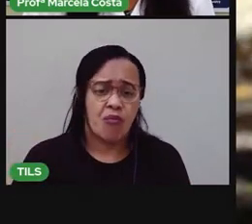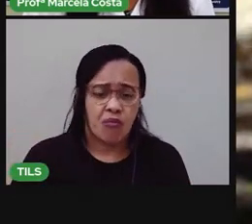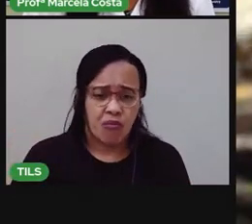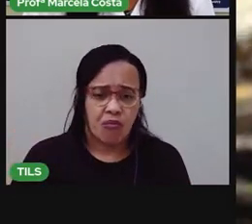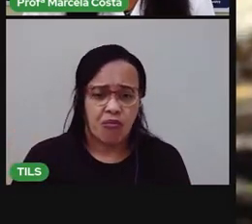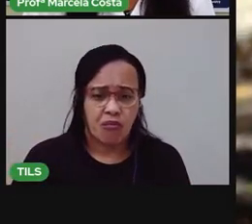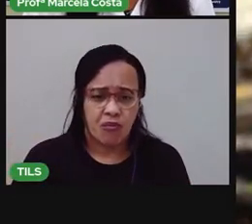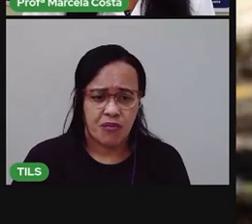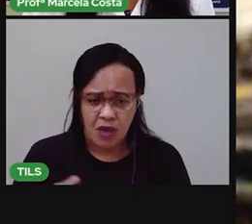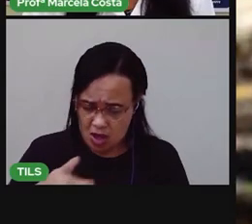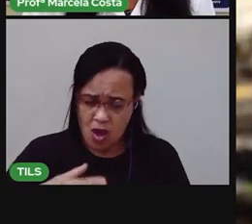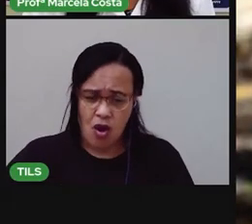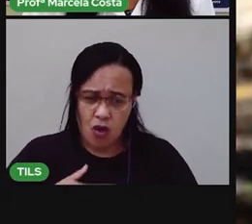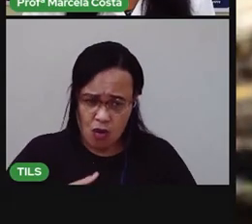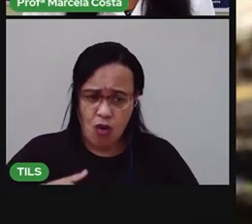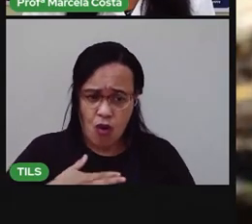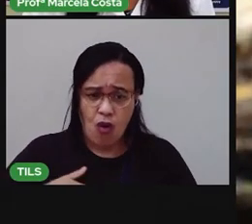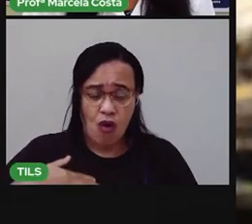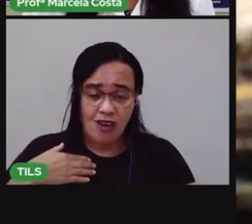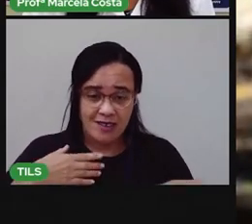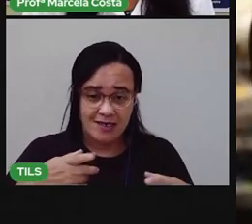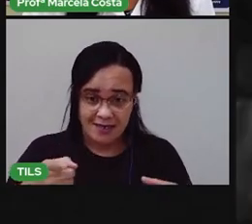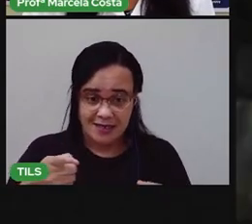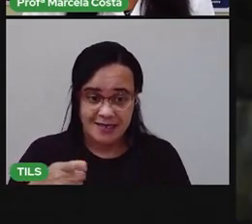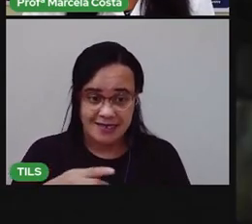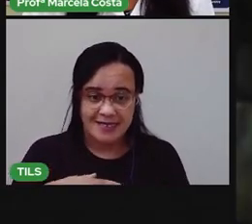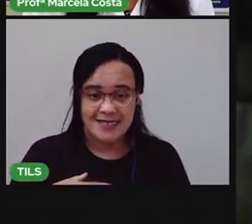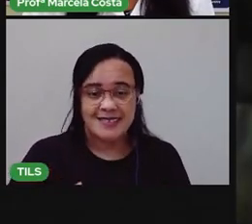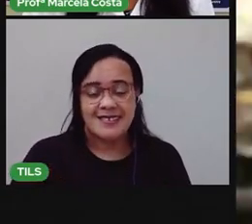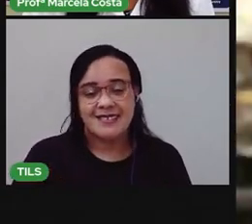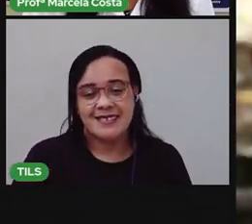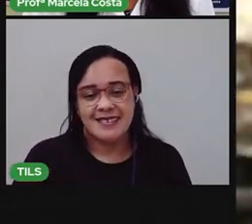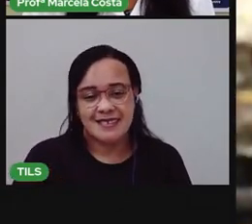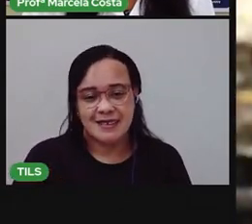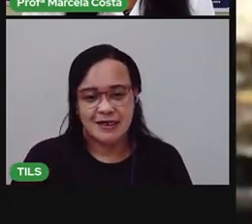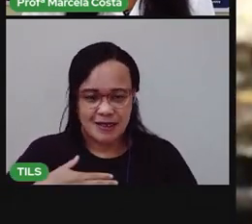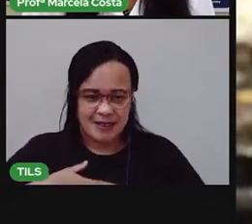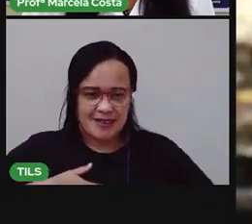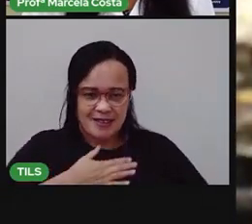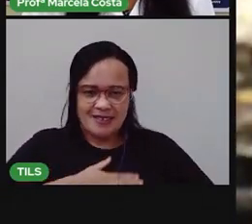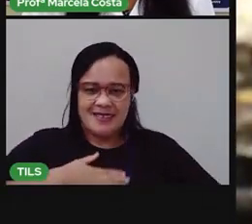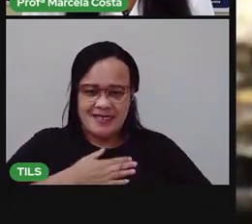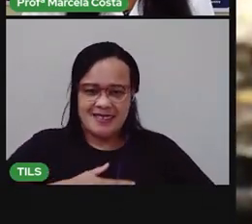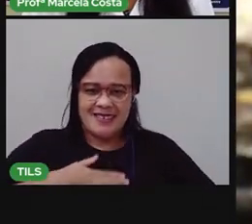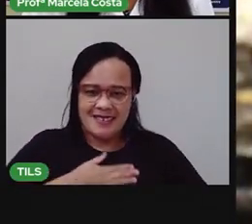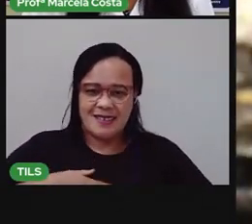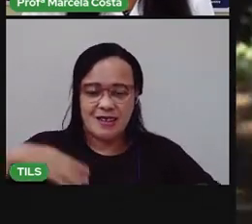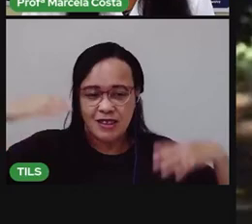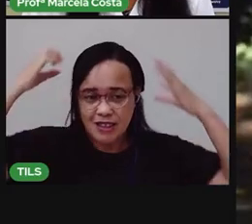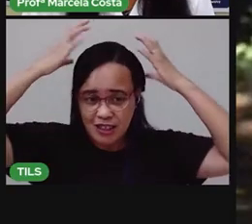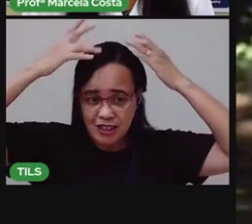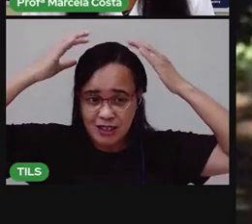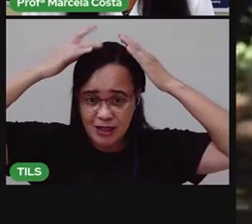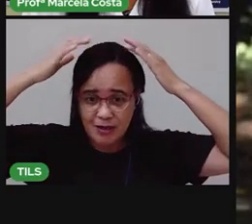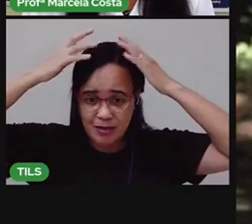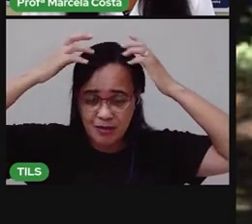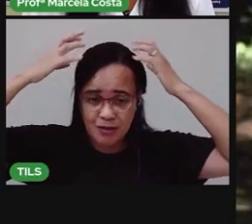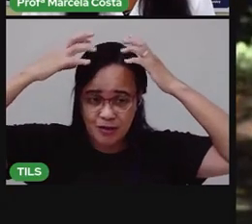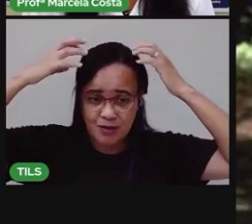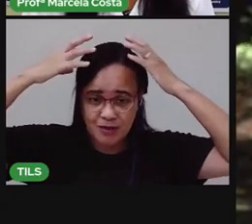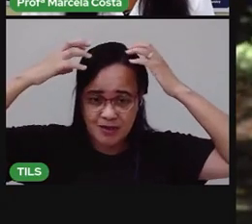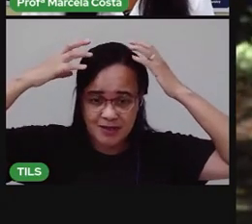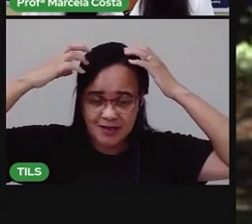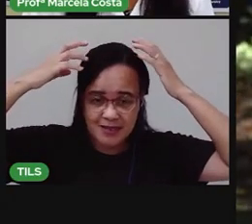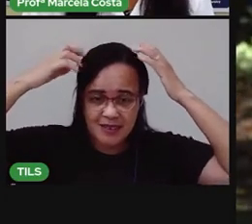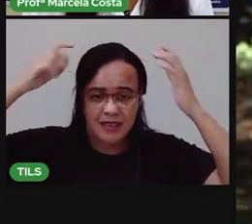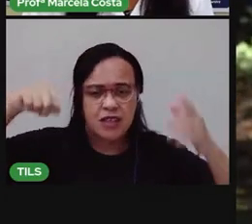de tomar banho quando eu vou dormir, mas eu gosto de dormir bem cheirosinho. Posso sabonete? Sabonete, shampoo. Eu quero saber se